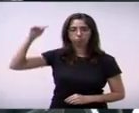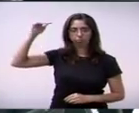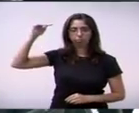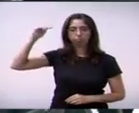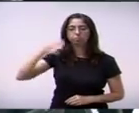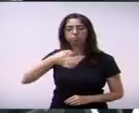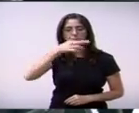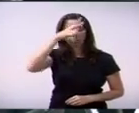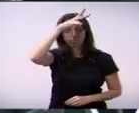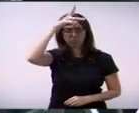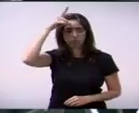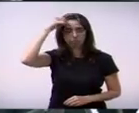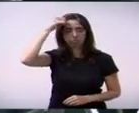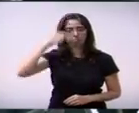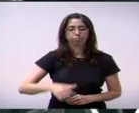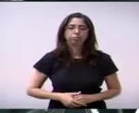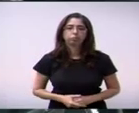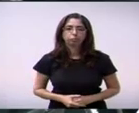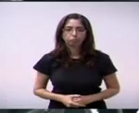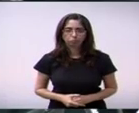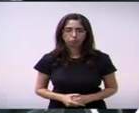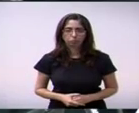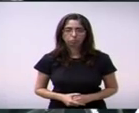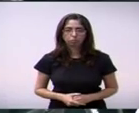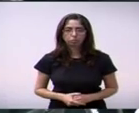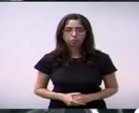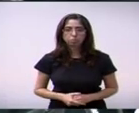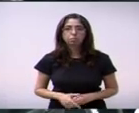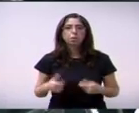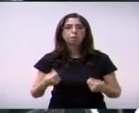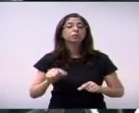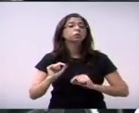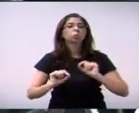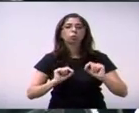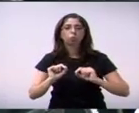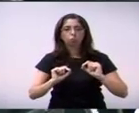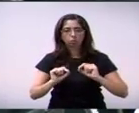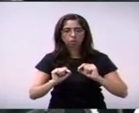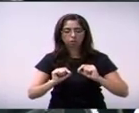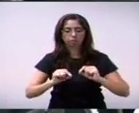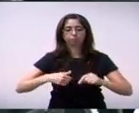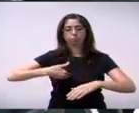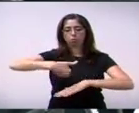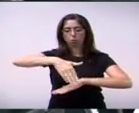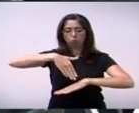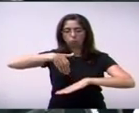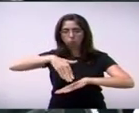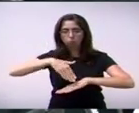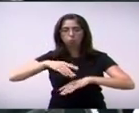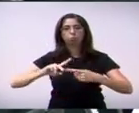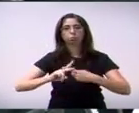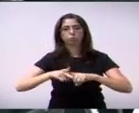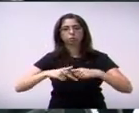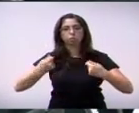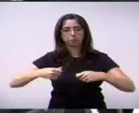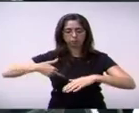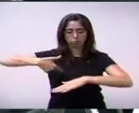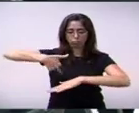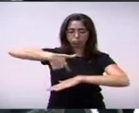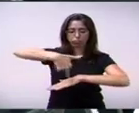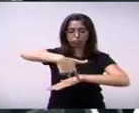propõe ao executivo que restaure as pinturas de sinalização faixa de